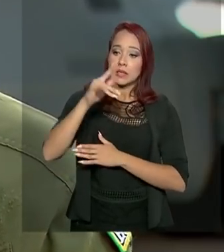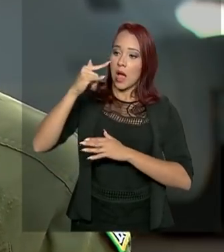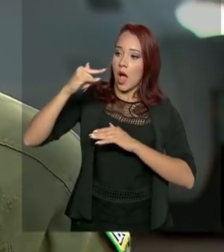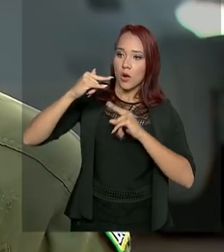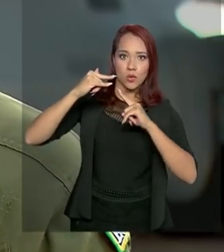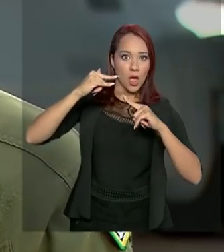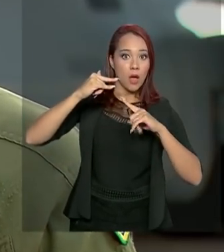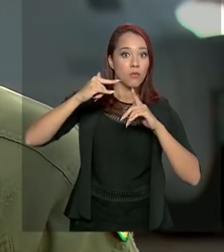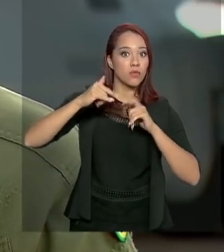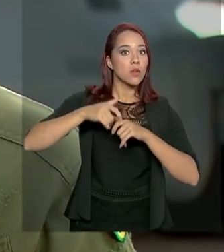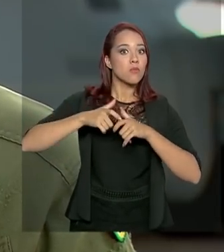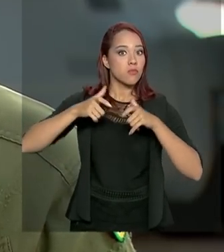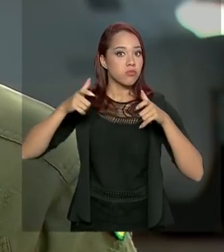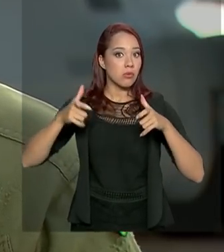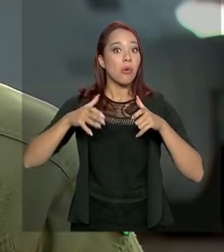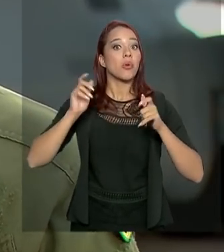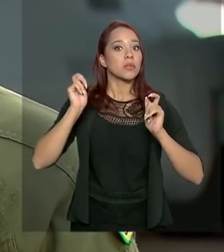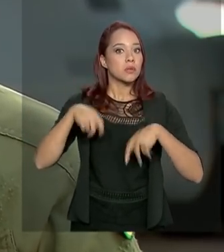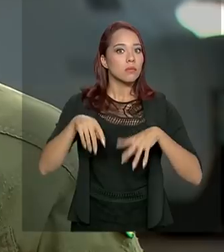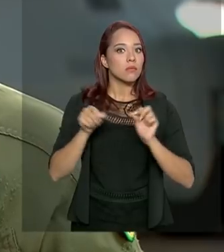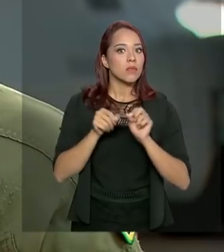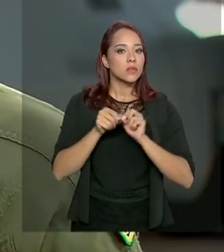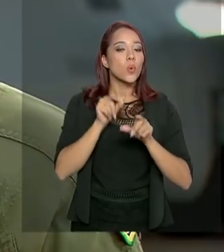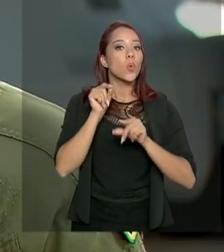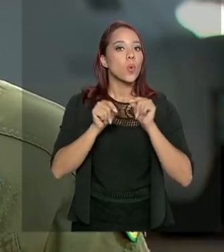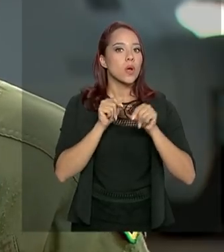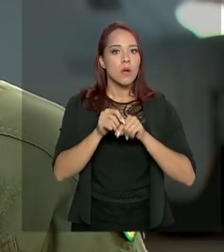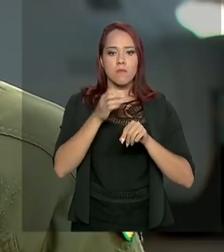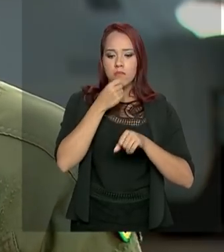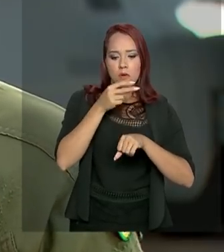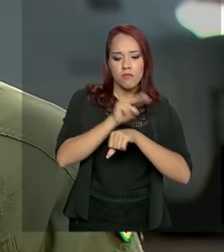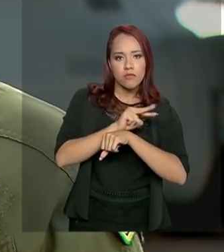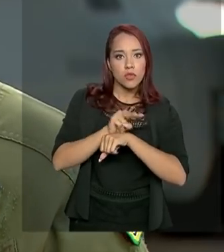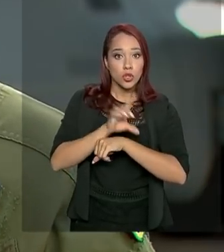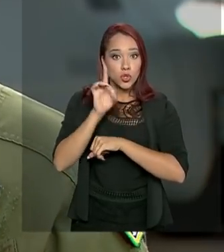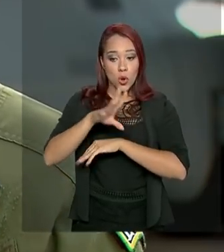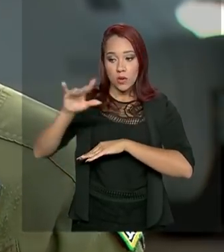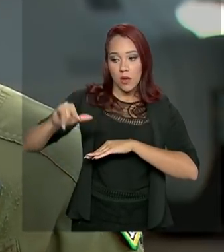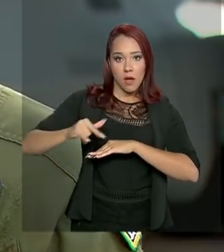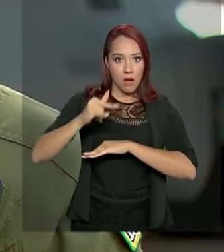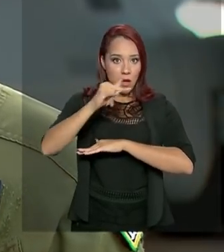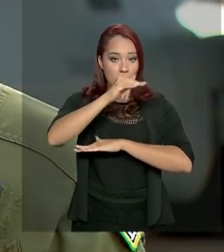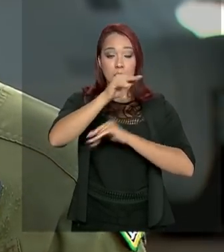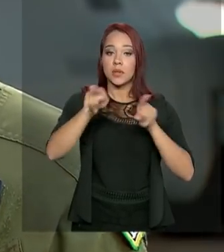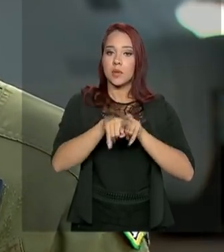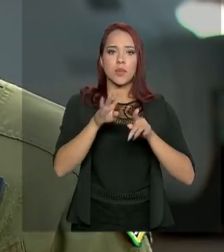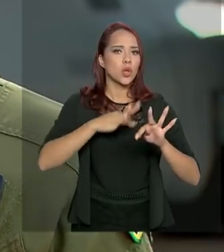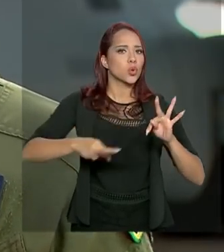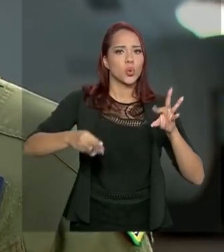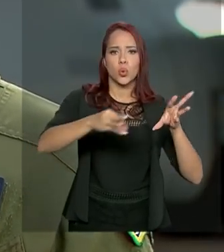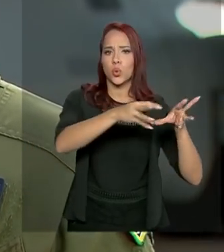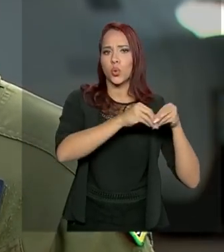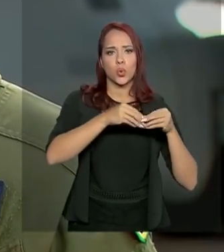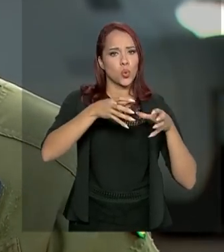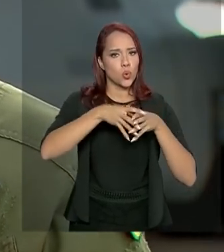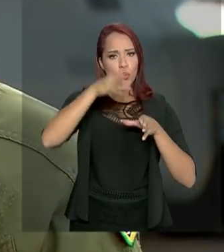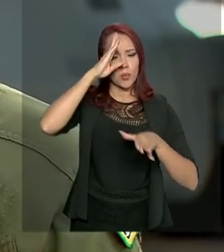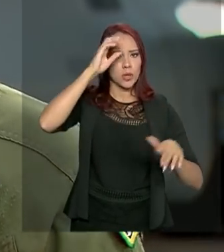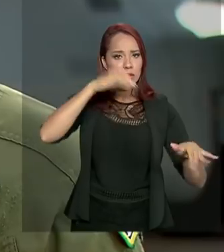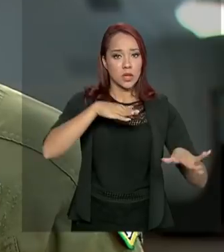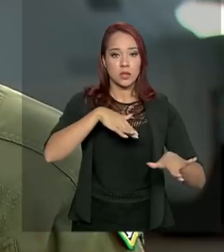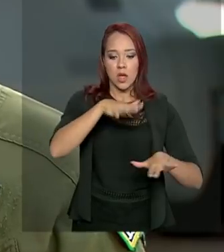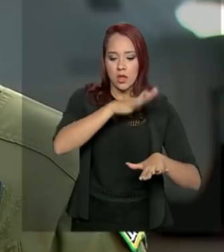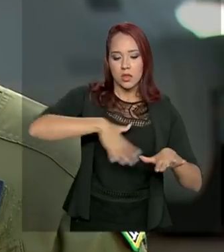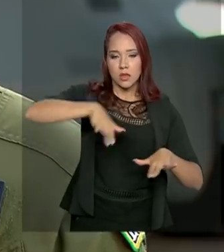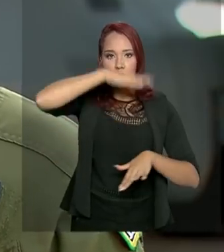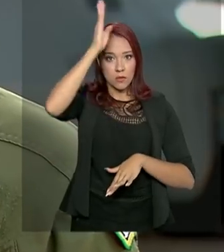contribuir de uma forma de fazer uma mobilização, não só da Força Aérea, como de todas as Forças Armadas, no território